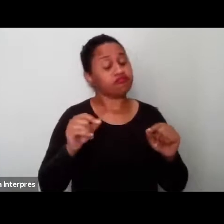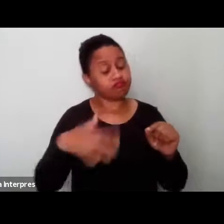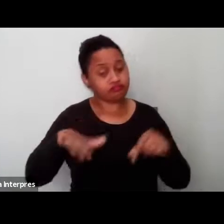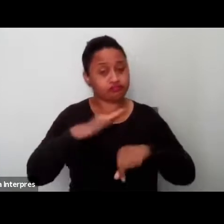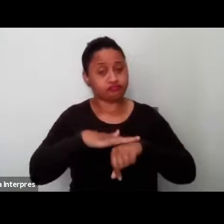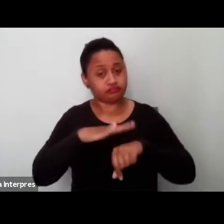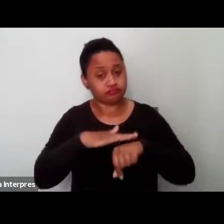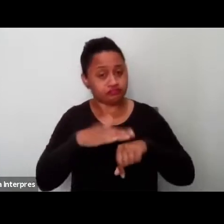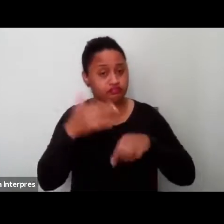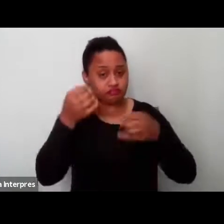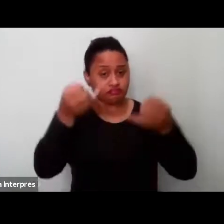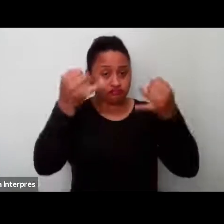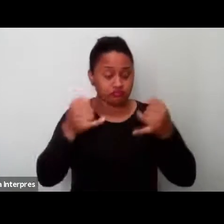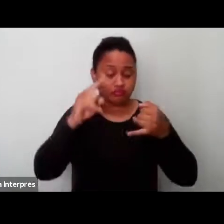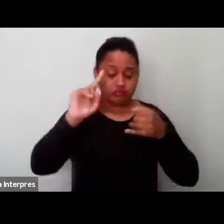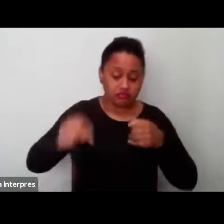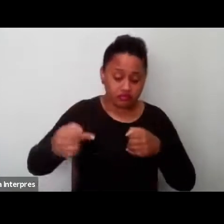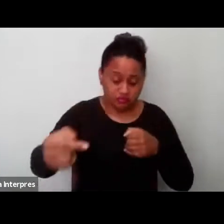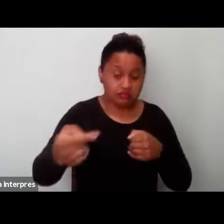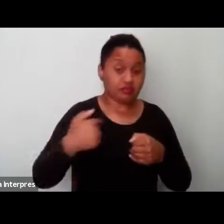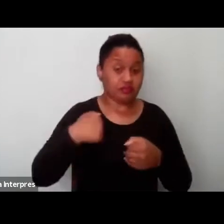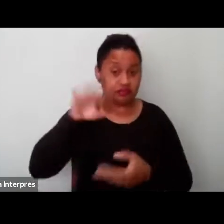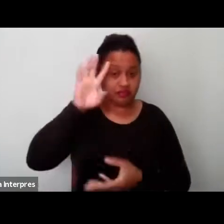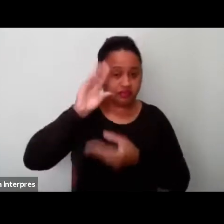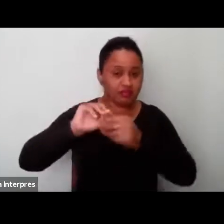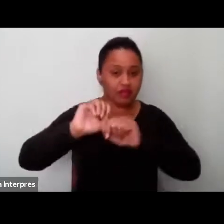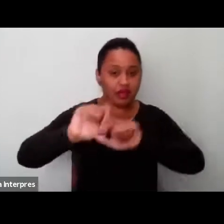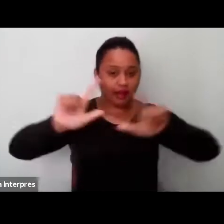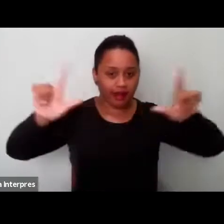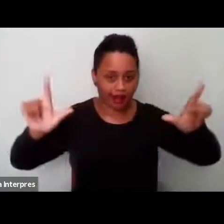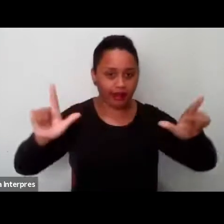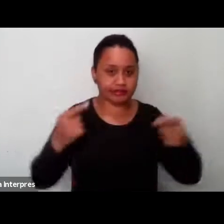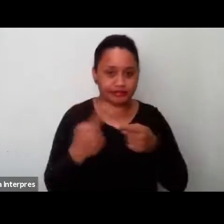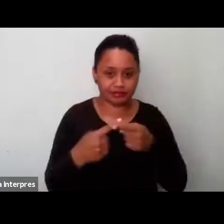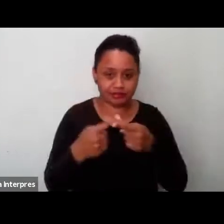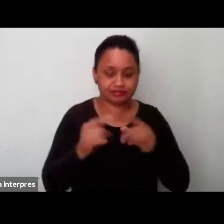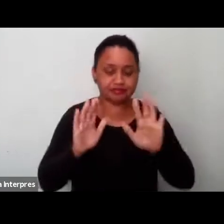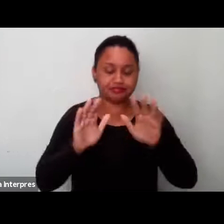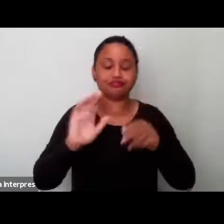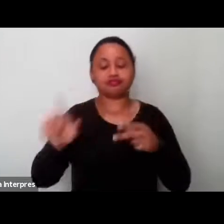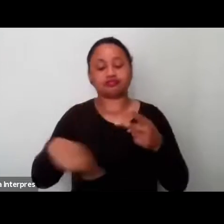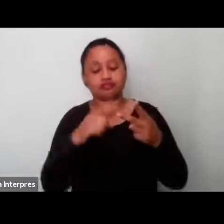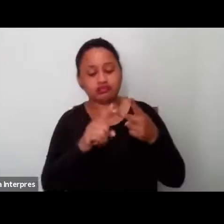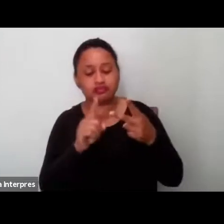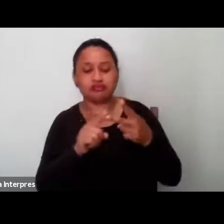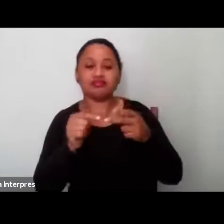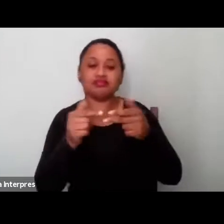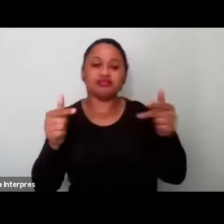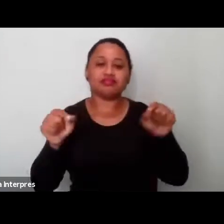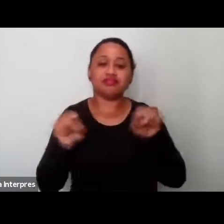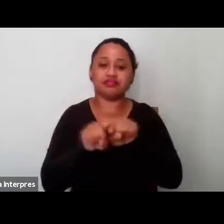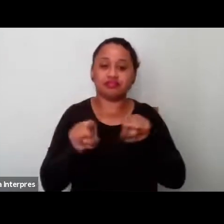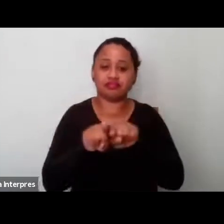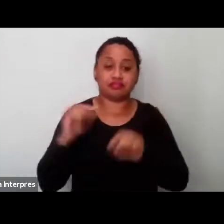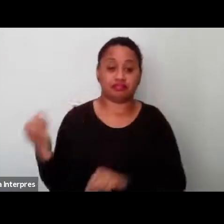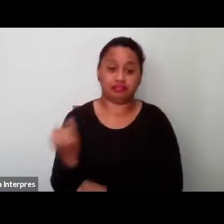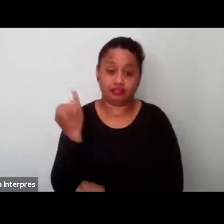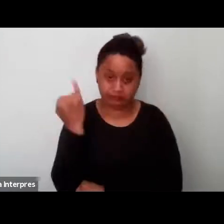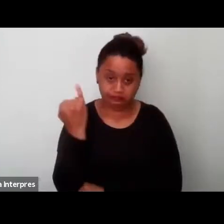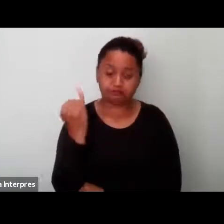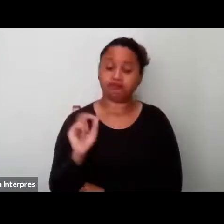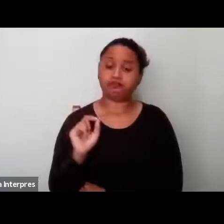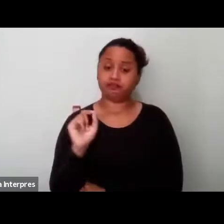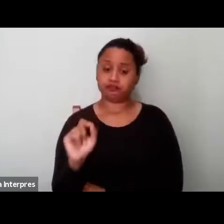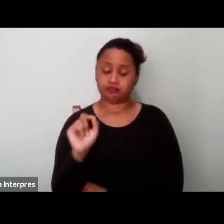tá fazendo, logo em seguida vocês vão ver por que também. Uma outra, e outras duas questões importantes, e aí a gente fala,